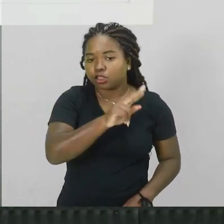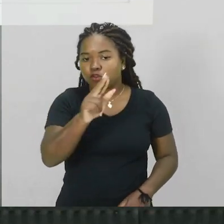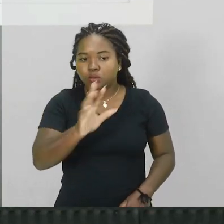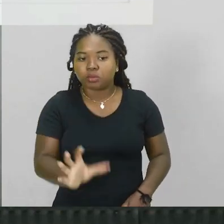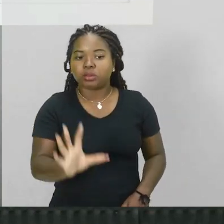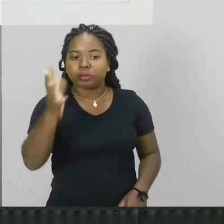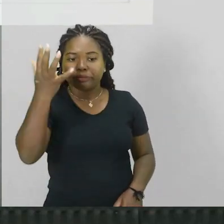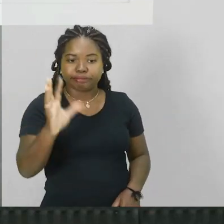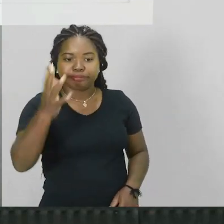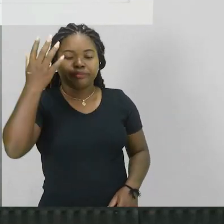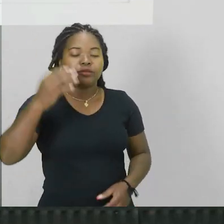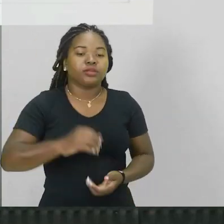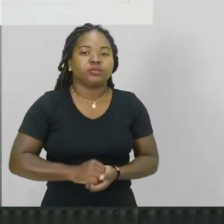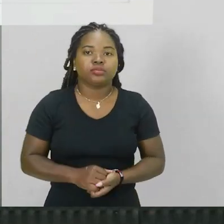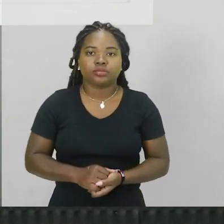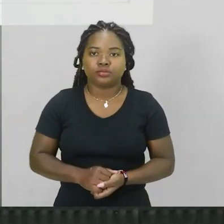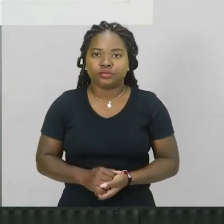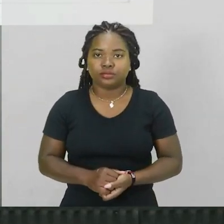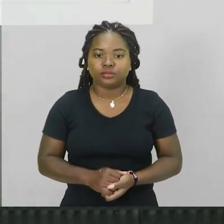mesmo, fata